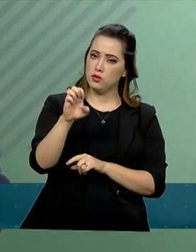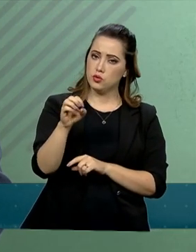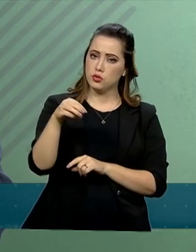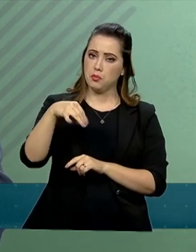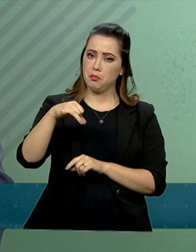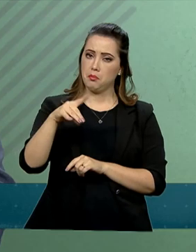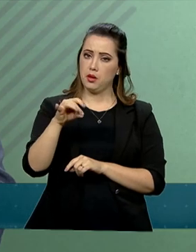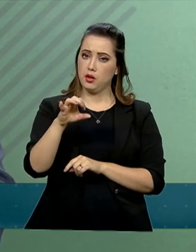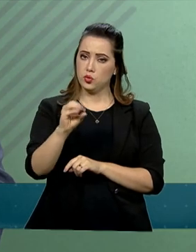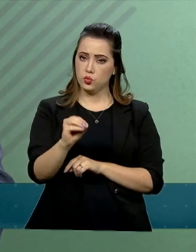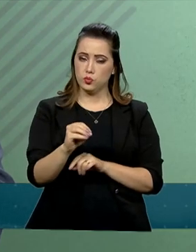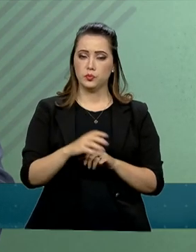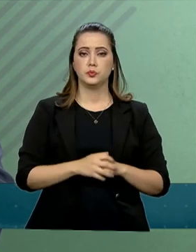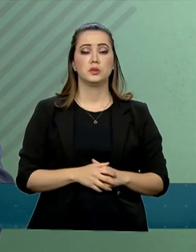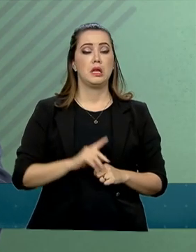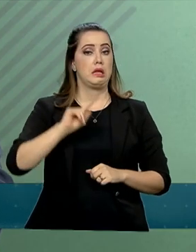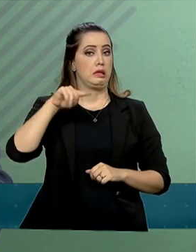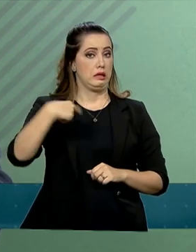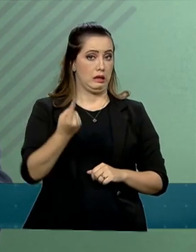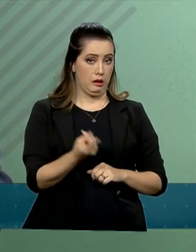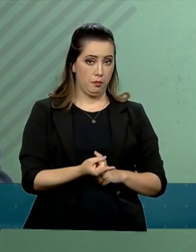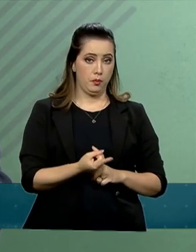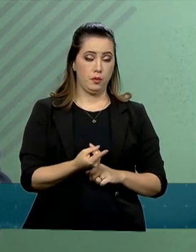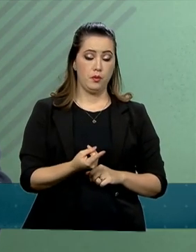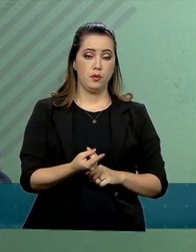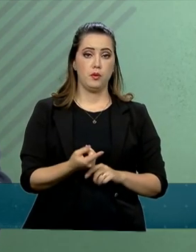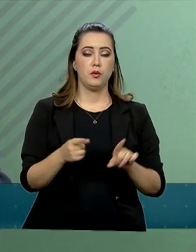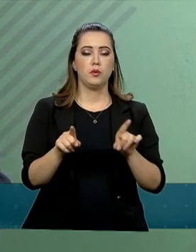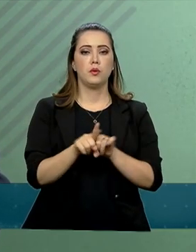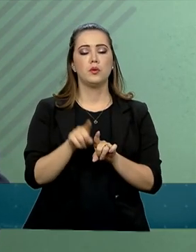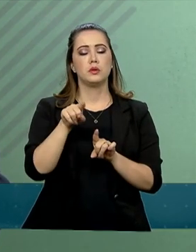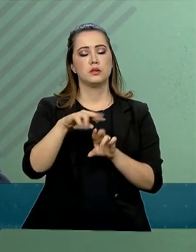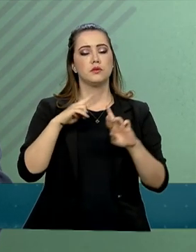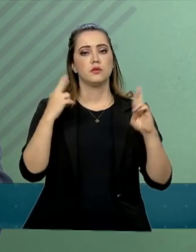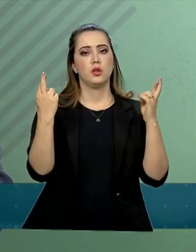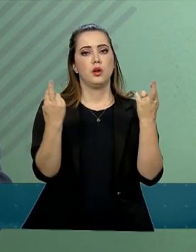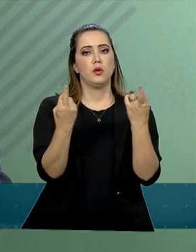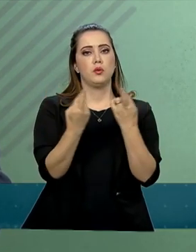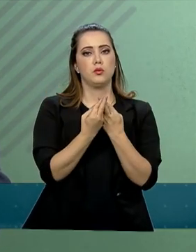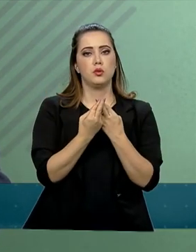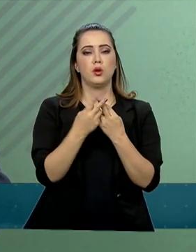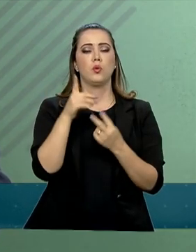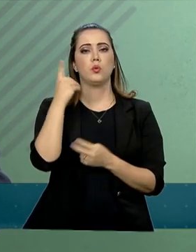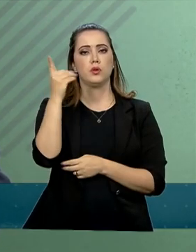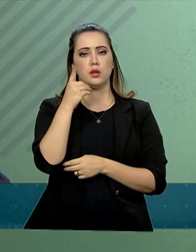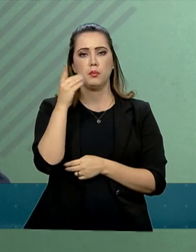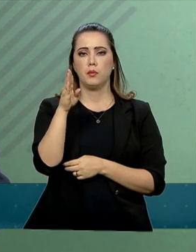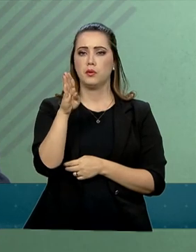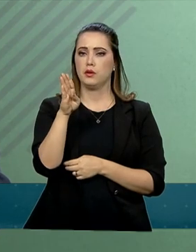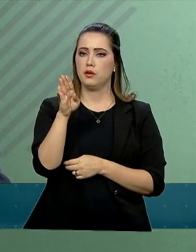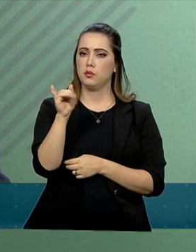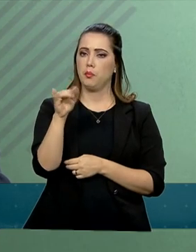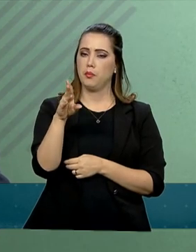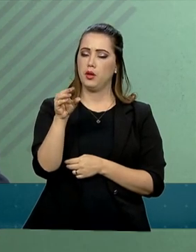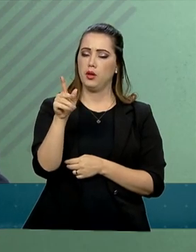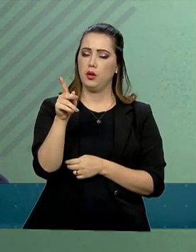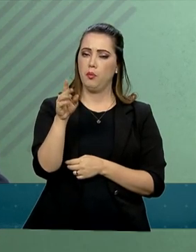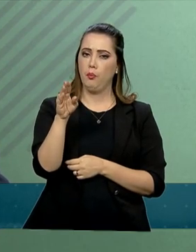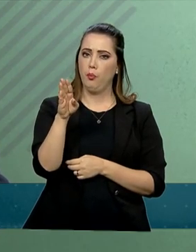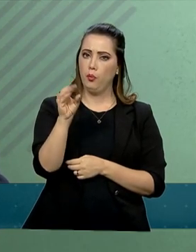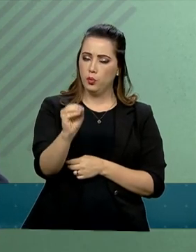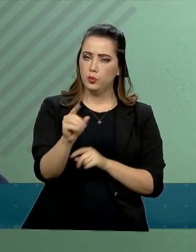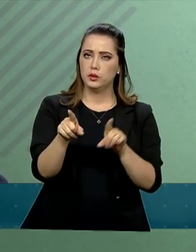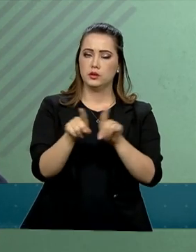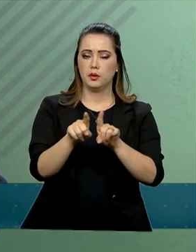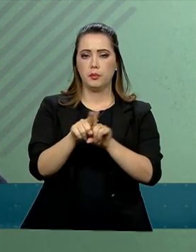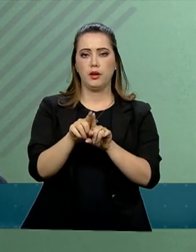com o deputado Bibo Nunes, do PSL do Rio Grande do Sul, e Clayton Gonçalves, prefeito